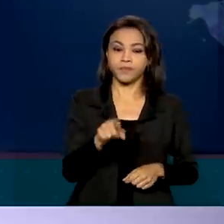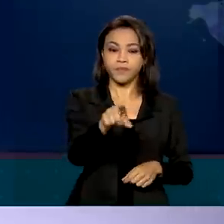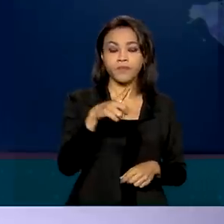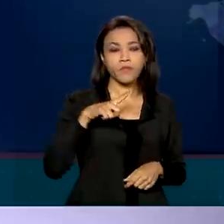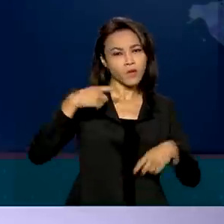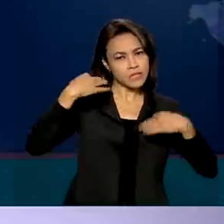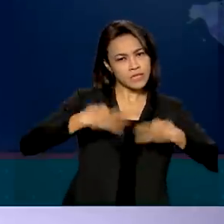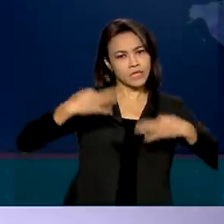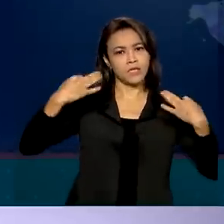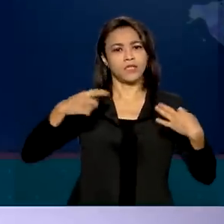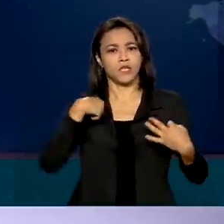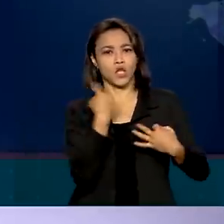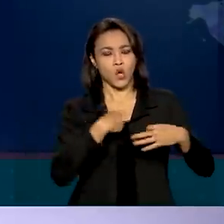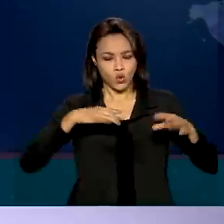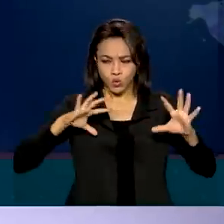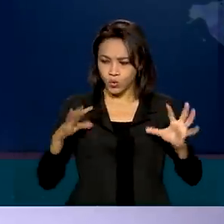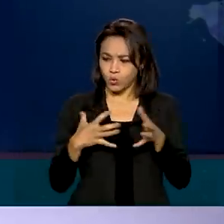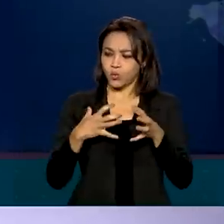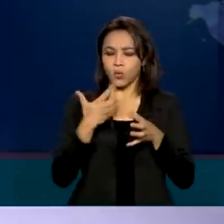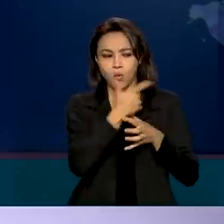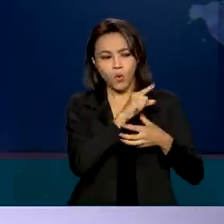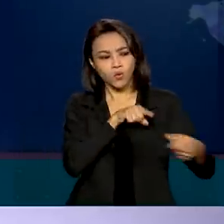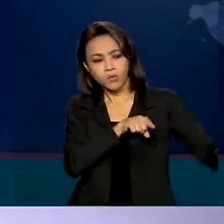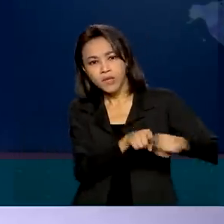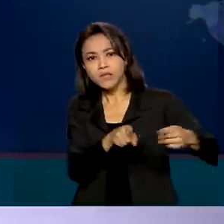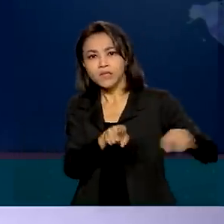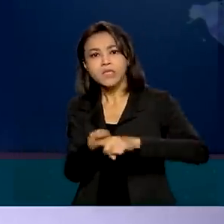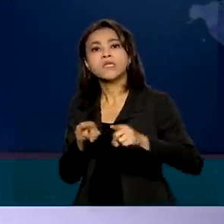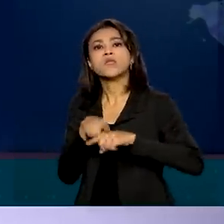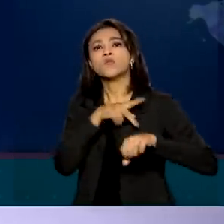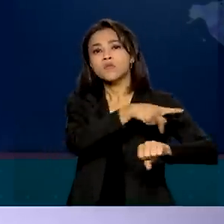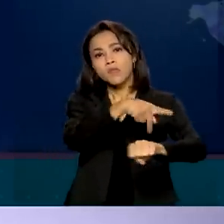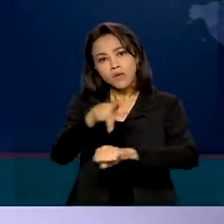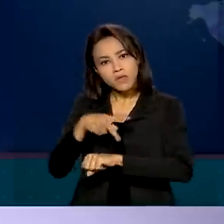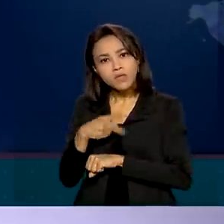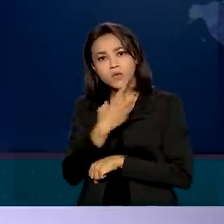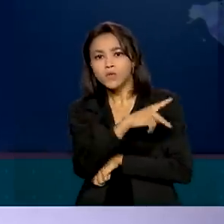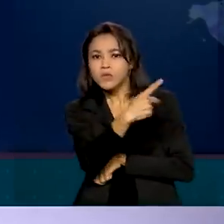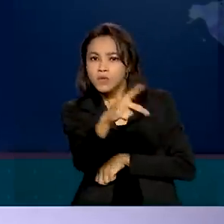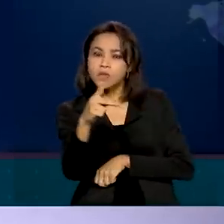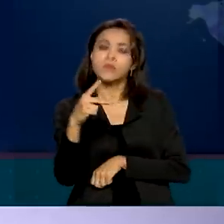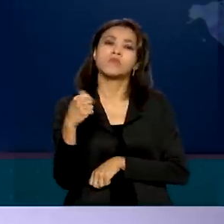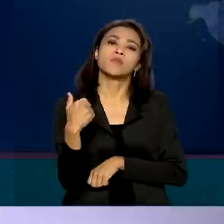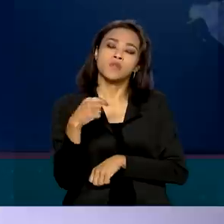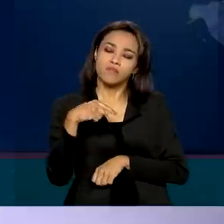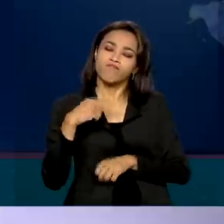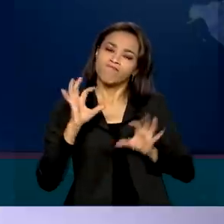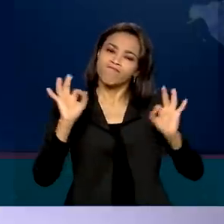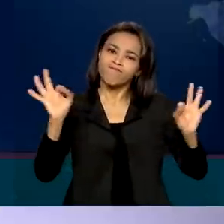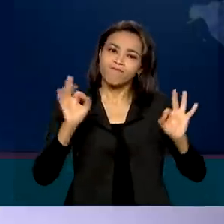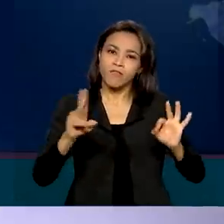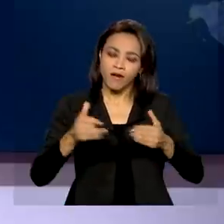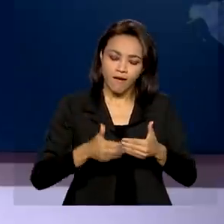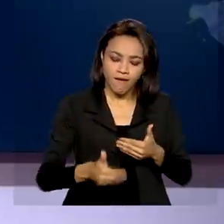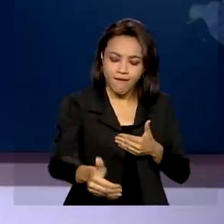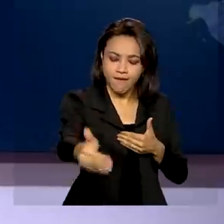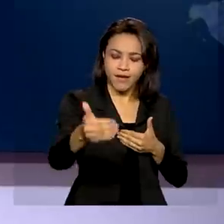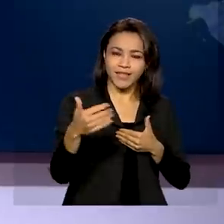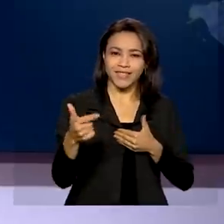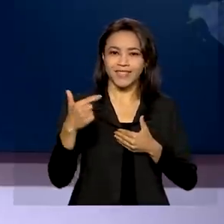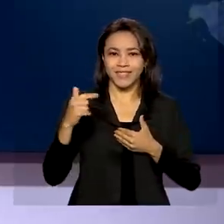que, juntos e com outros parceiros bem escolhidos, os seus países realmente se despontarão no